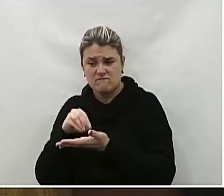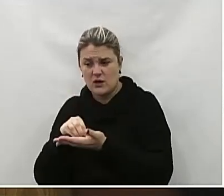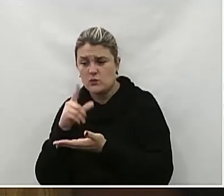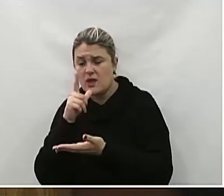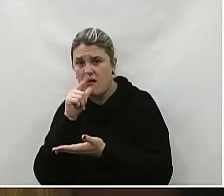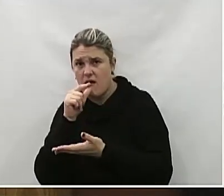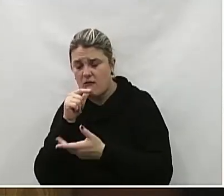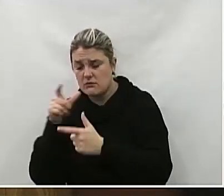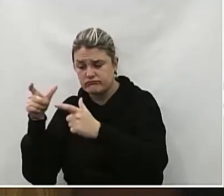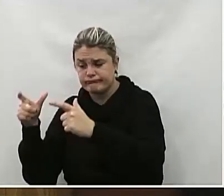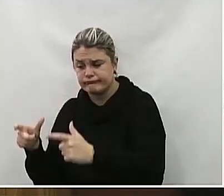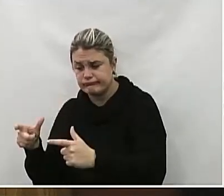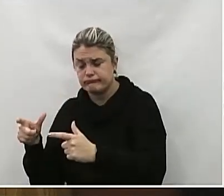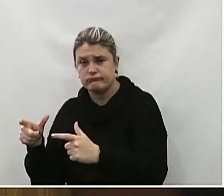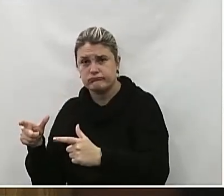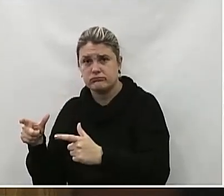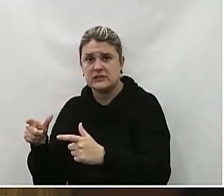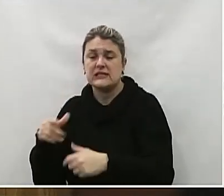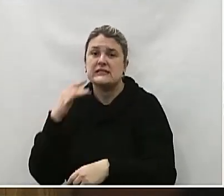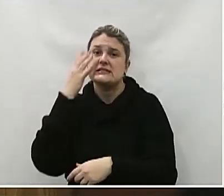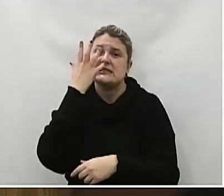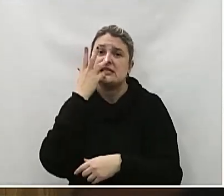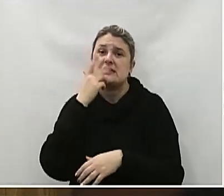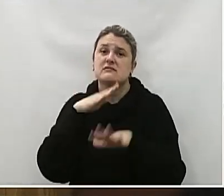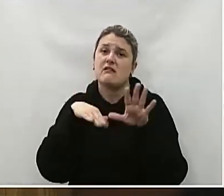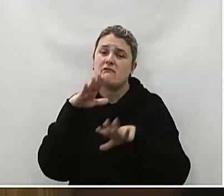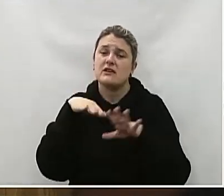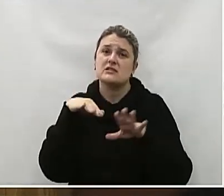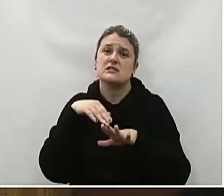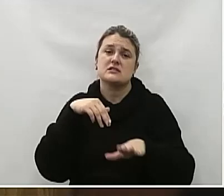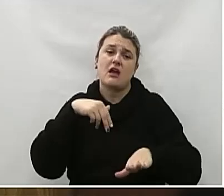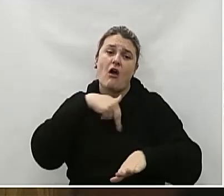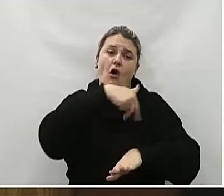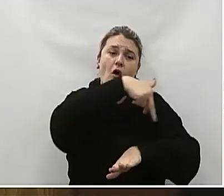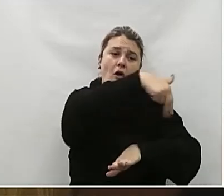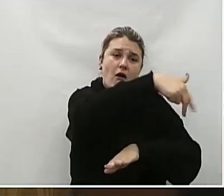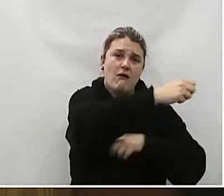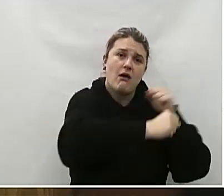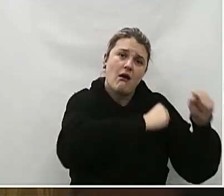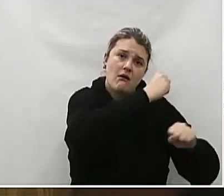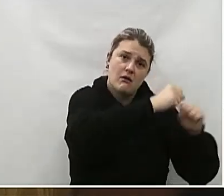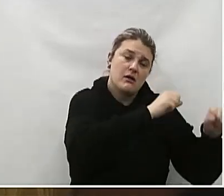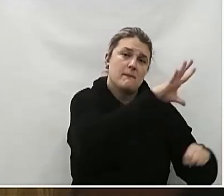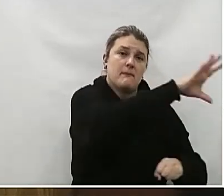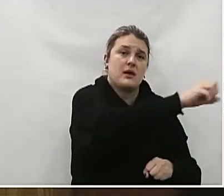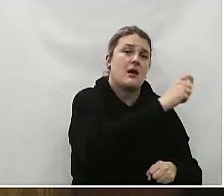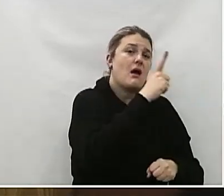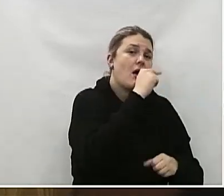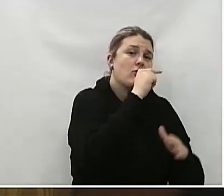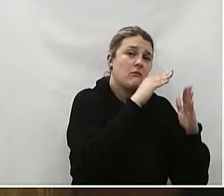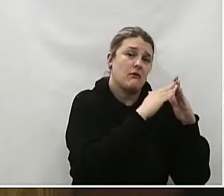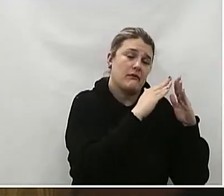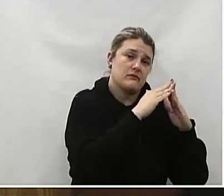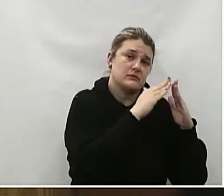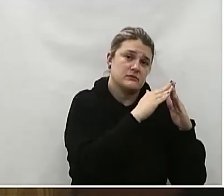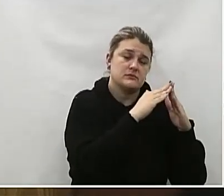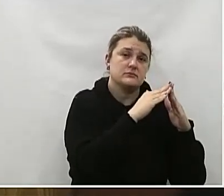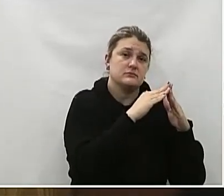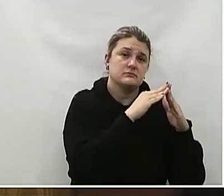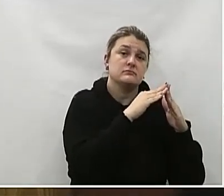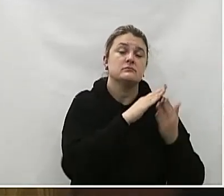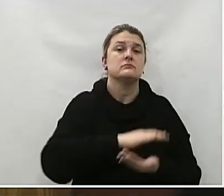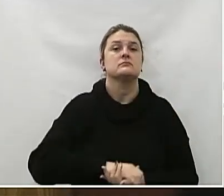proximidades Obriga as crianças a atravessarem as movimentadas ruas Abilon de Sousa Naves E Avenida Paula Freitas Para obter,